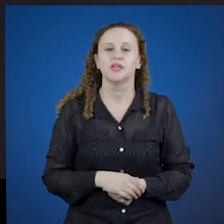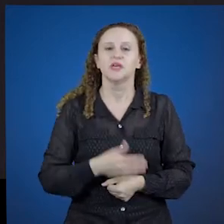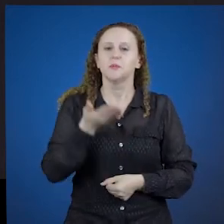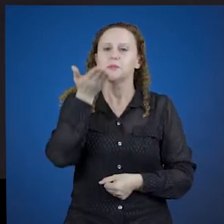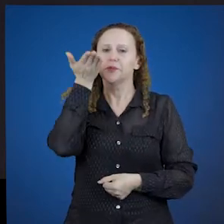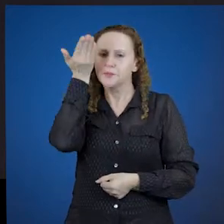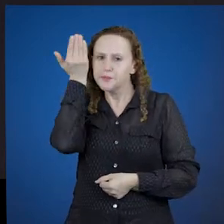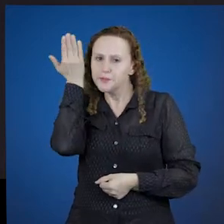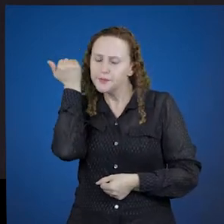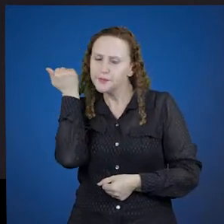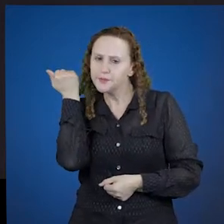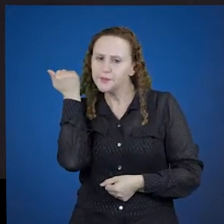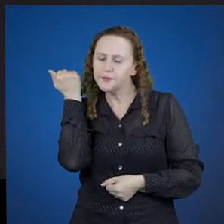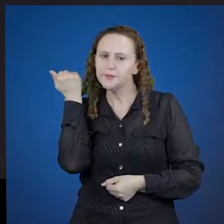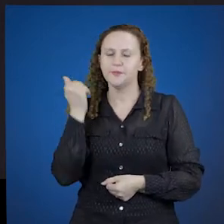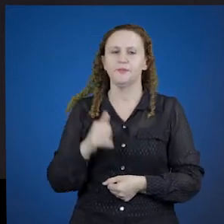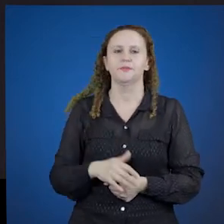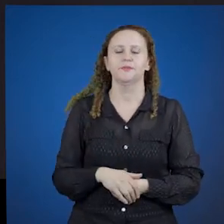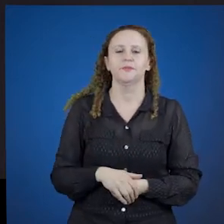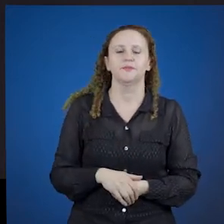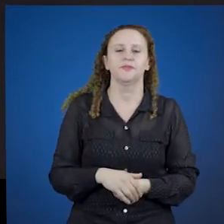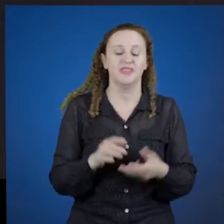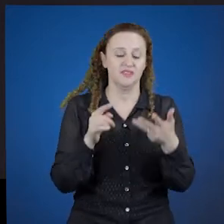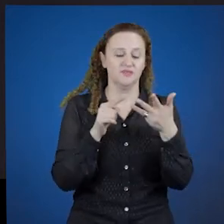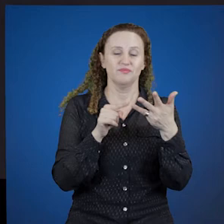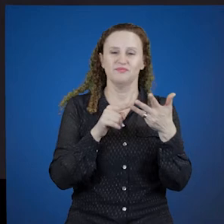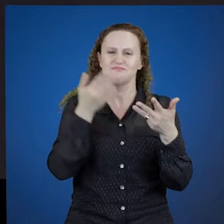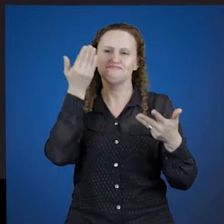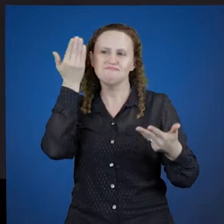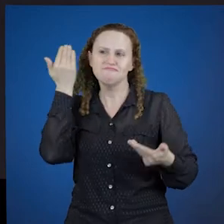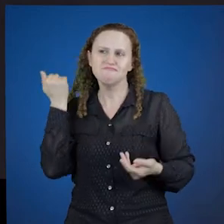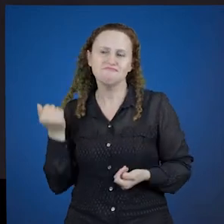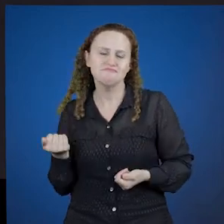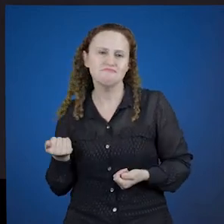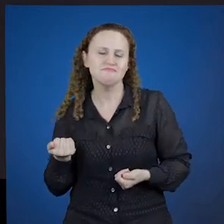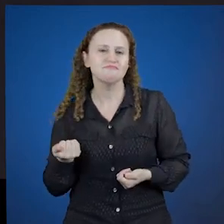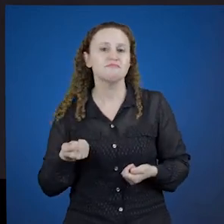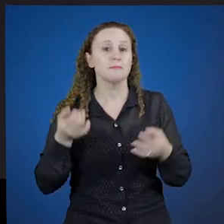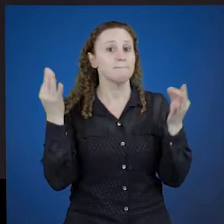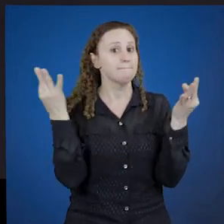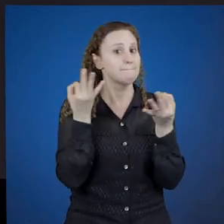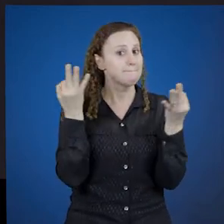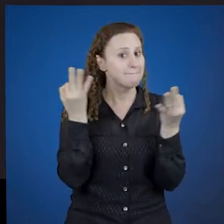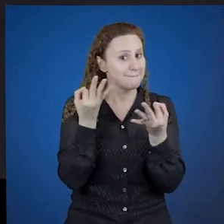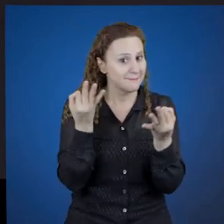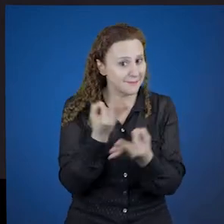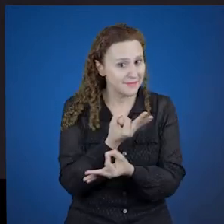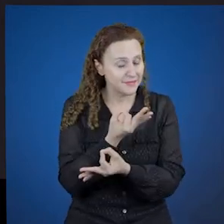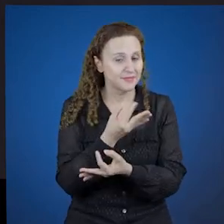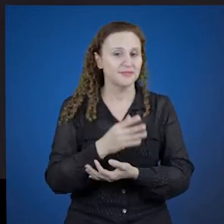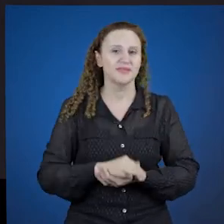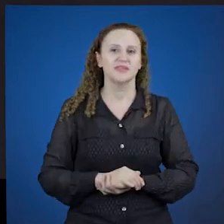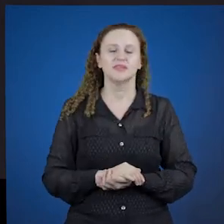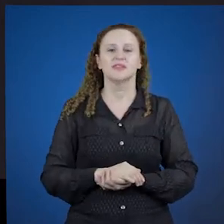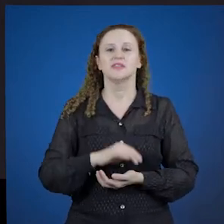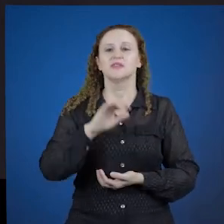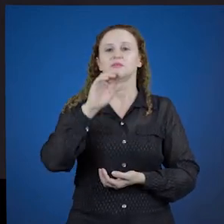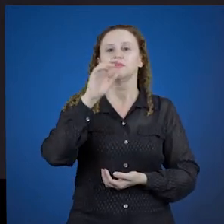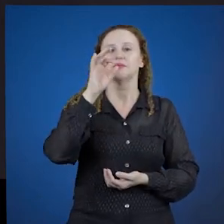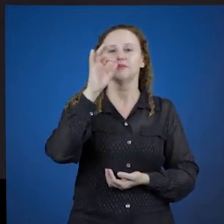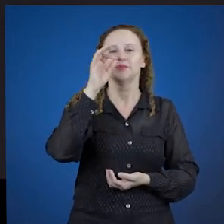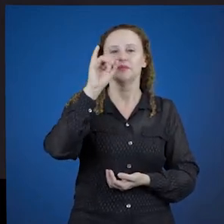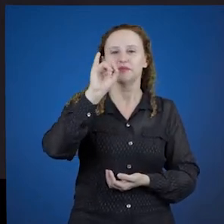Esse passado, ele ainda também se subdivide em o passado perfeito, o passado